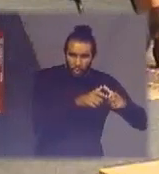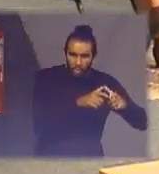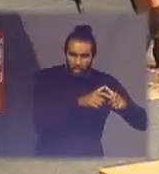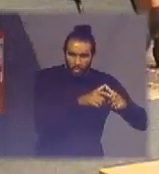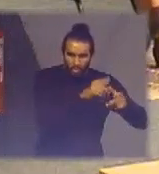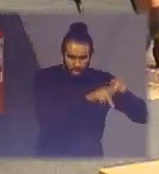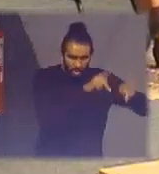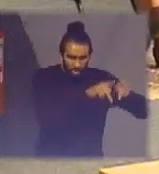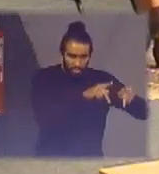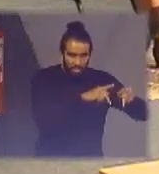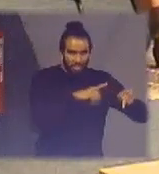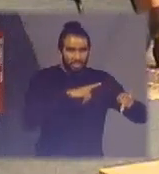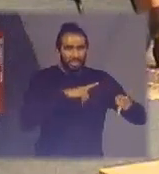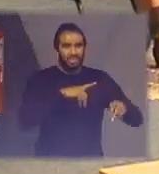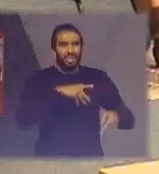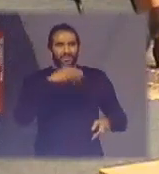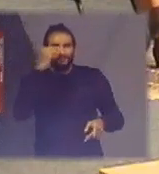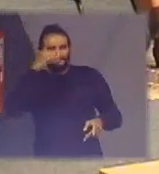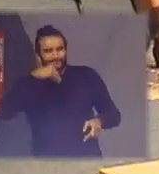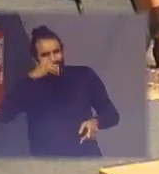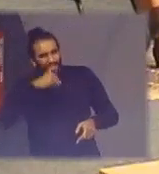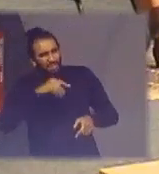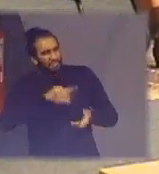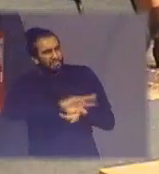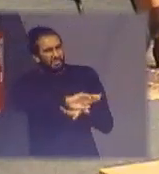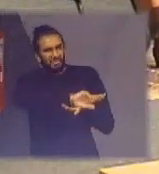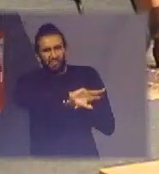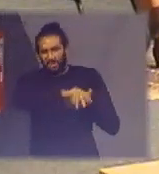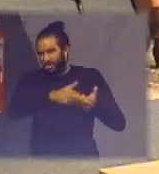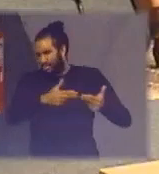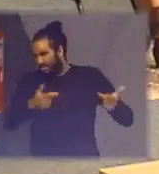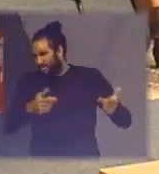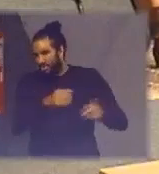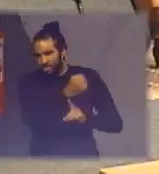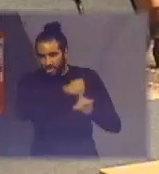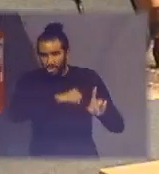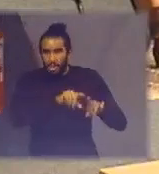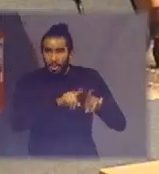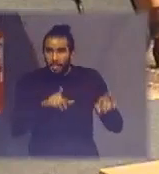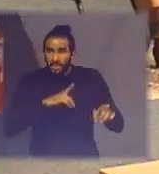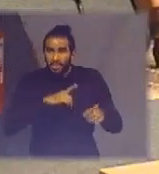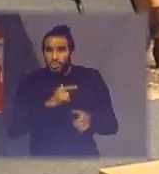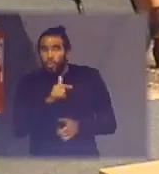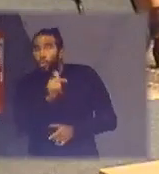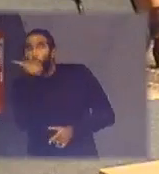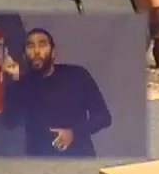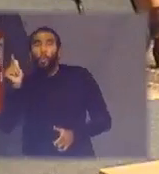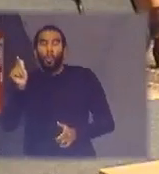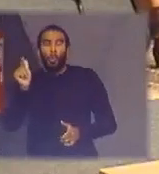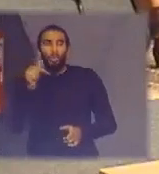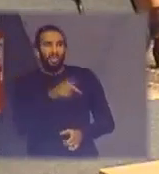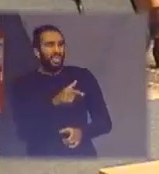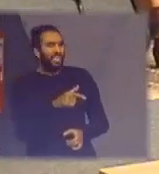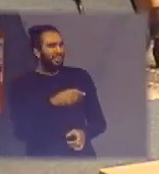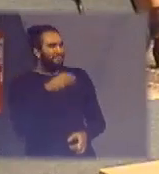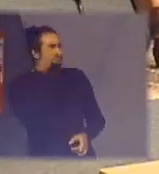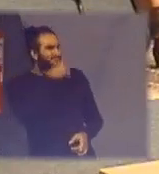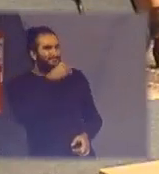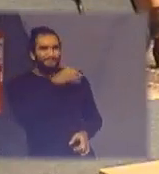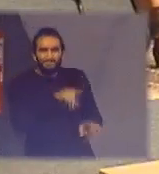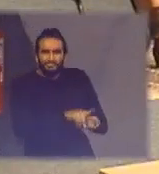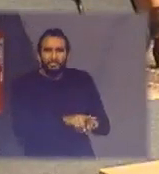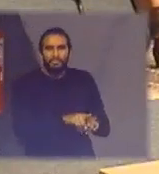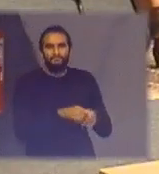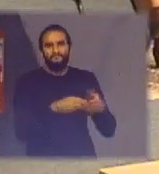população que é fragilizada já por várias outras questões sociais você traz mais esse fator para fragilizar mais ainda a saúde dessa população então